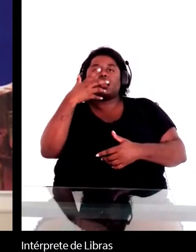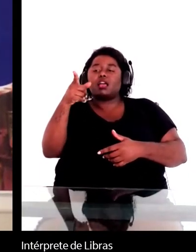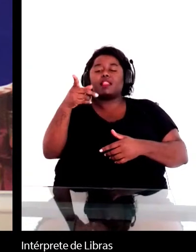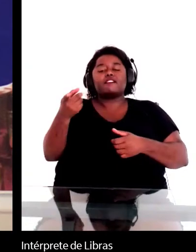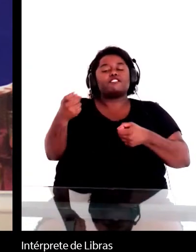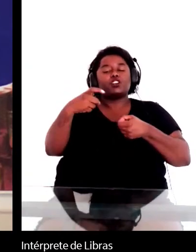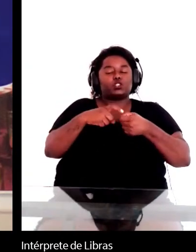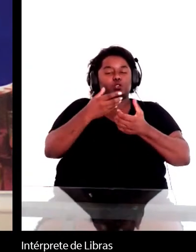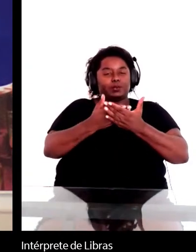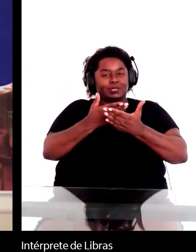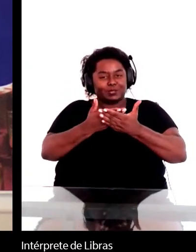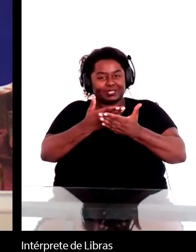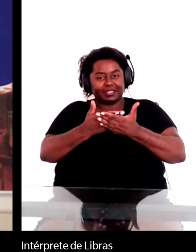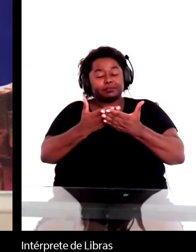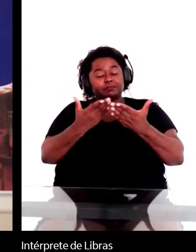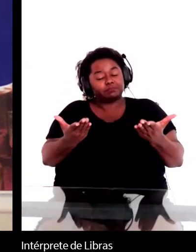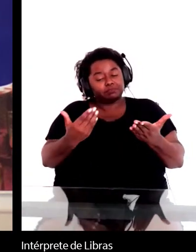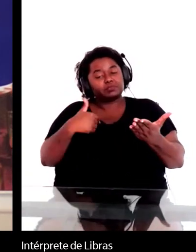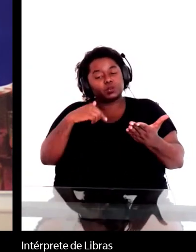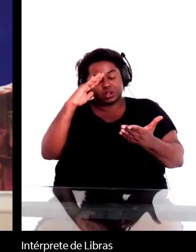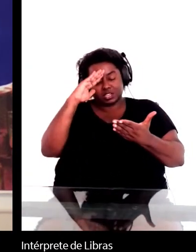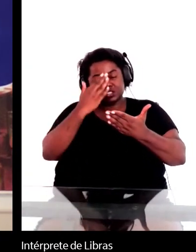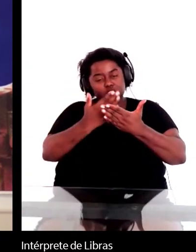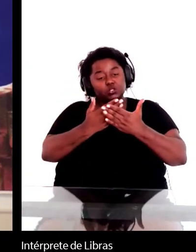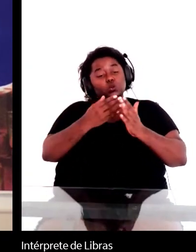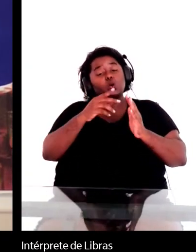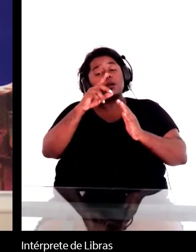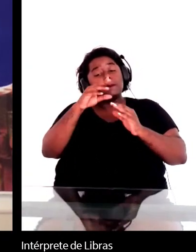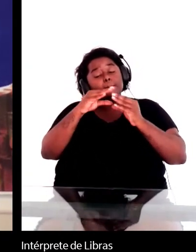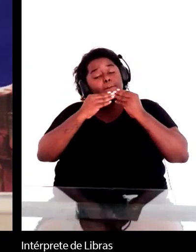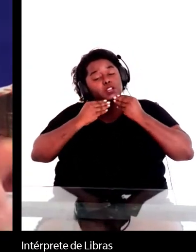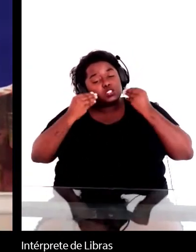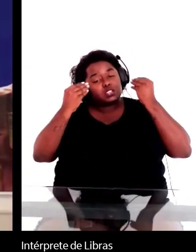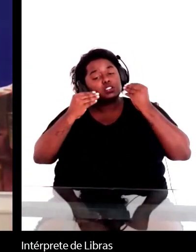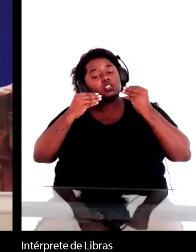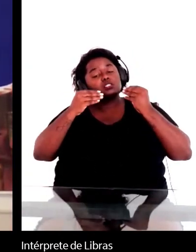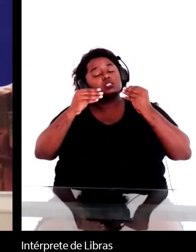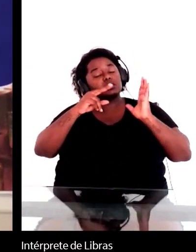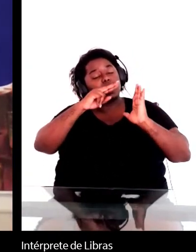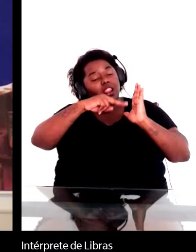então eu acho que é a própria leitura de Machado de Assis que vai